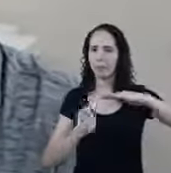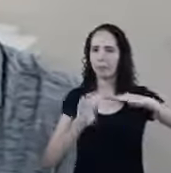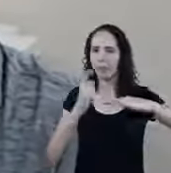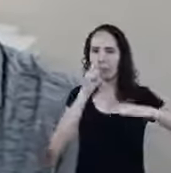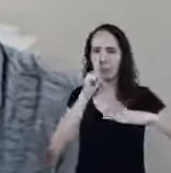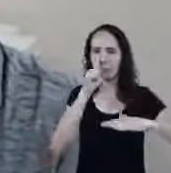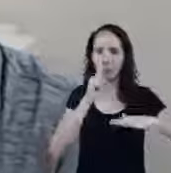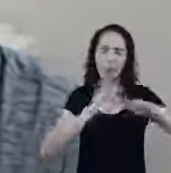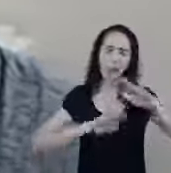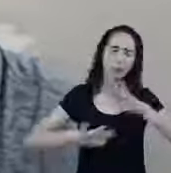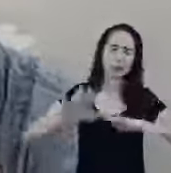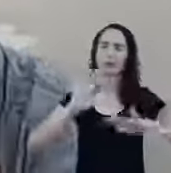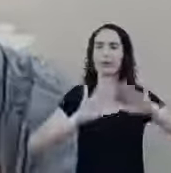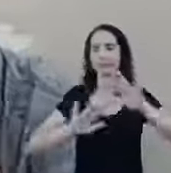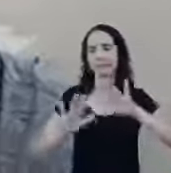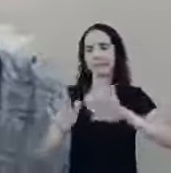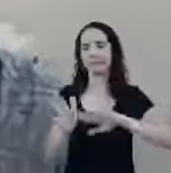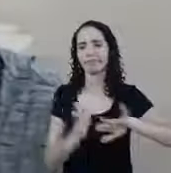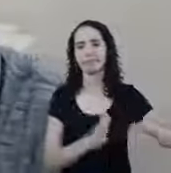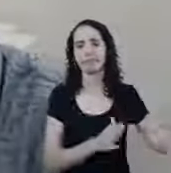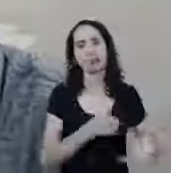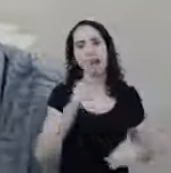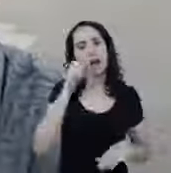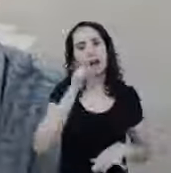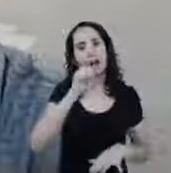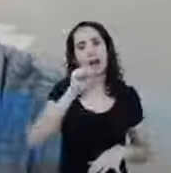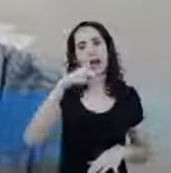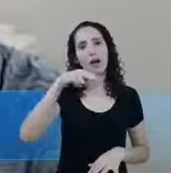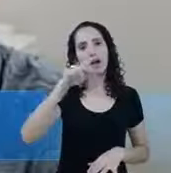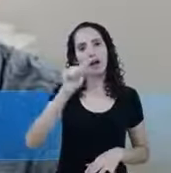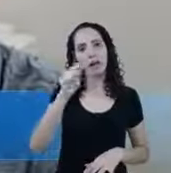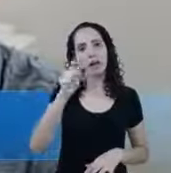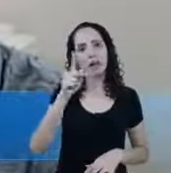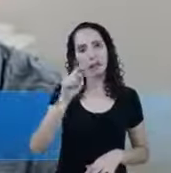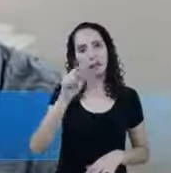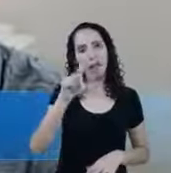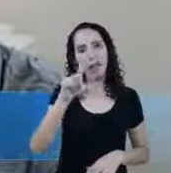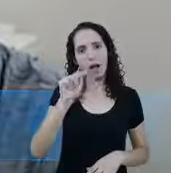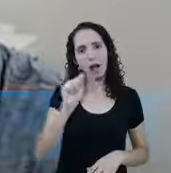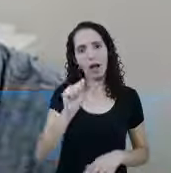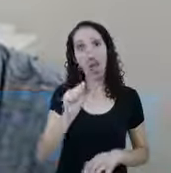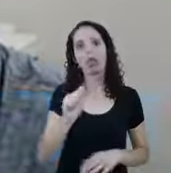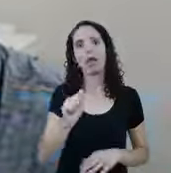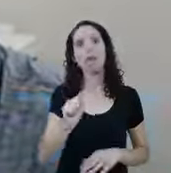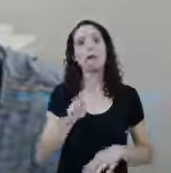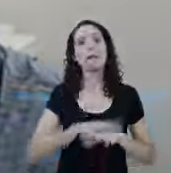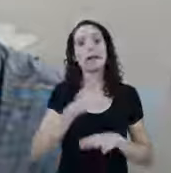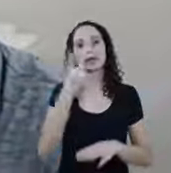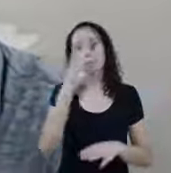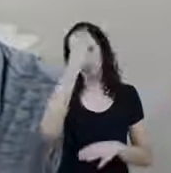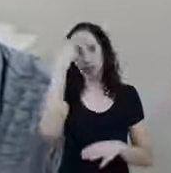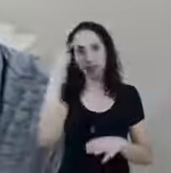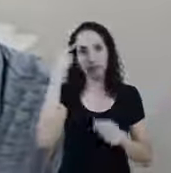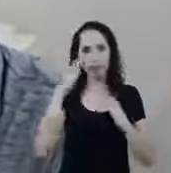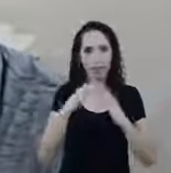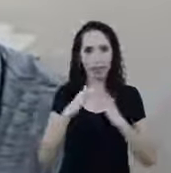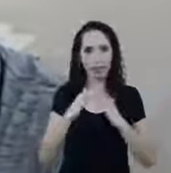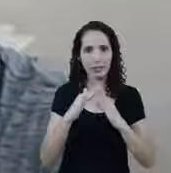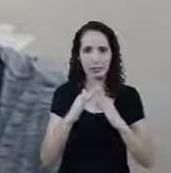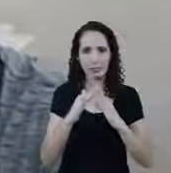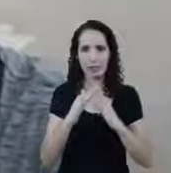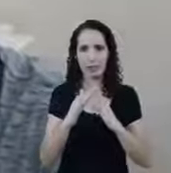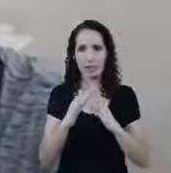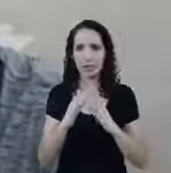tendência Exato Olha só Ana Paula pergunta Mais de uma pessoa Na casa Pode receber Esse benefício Do governo Uma sendo